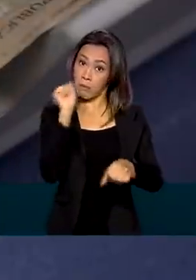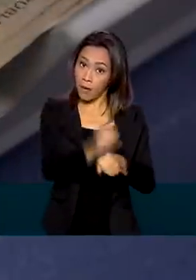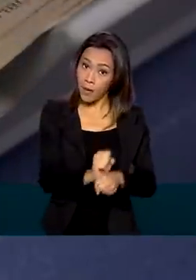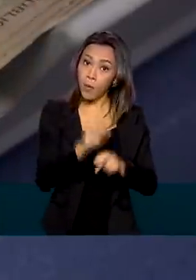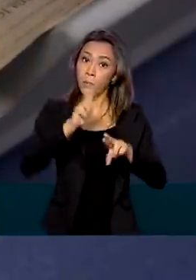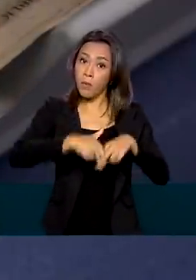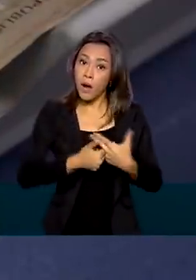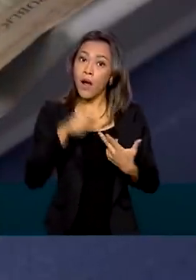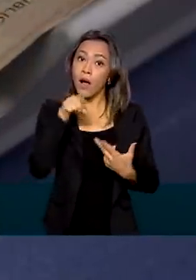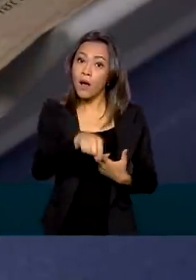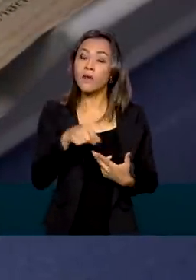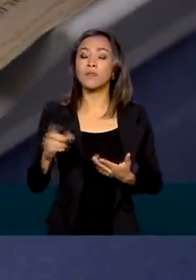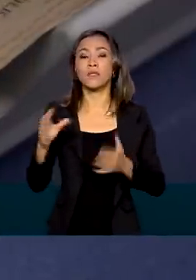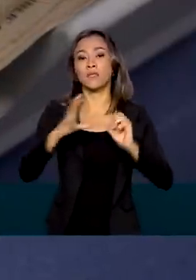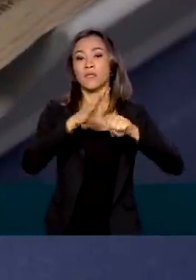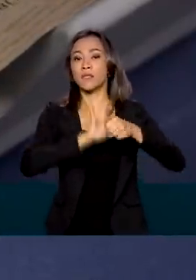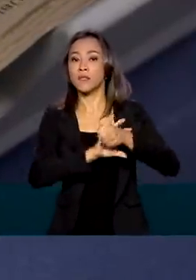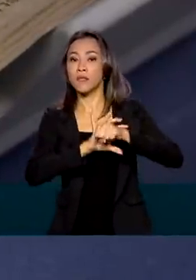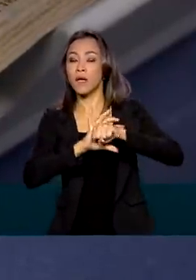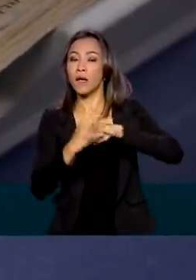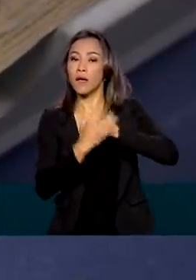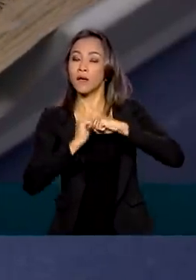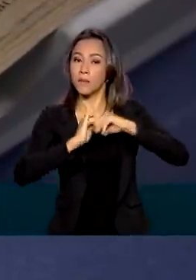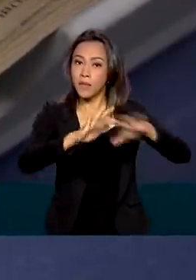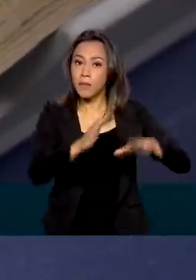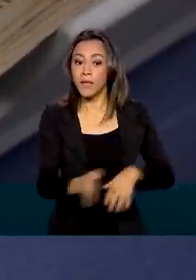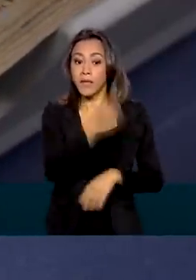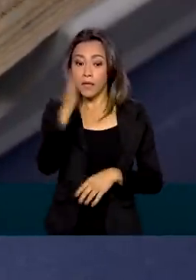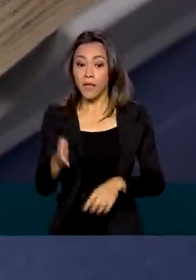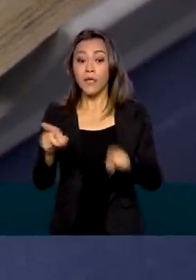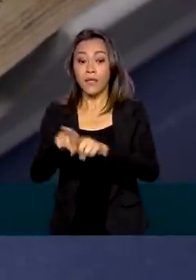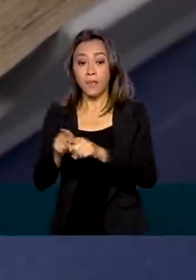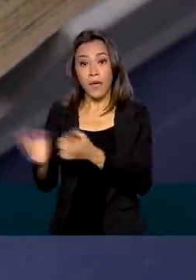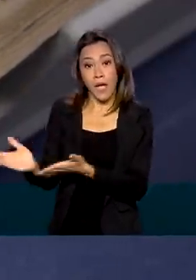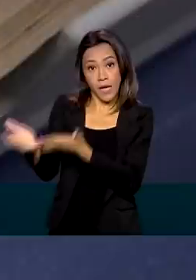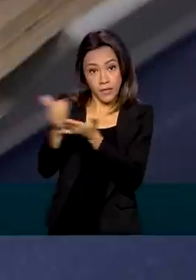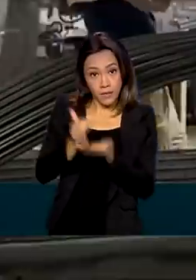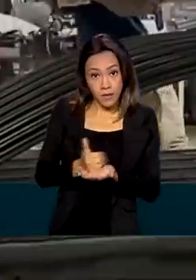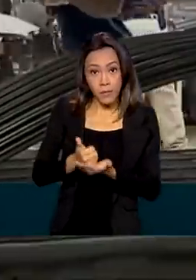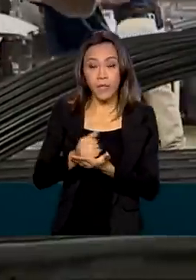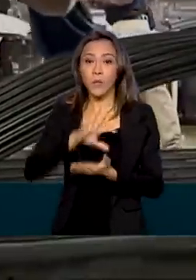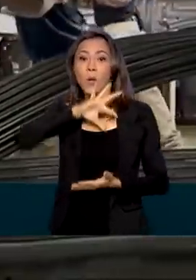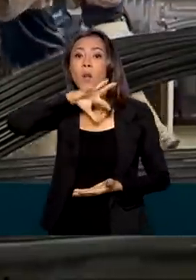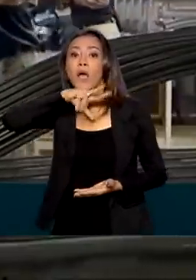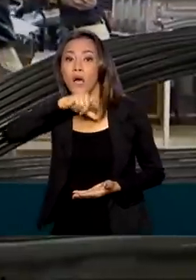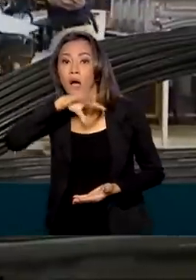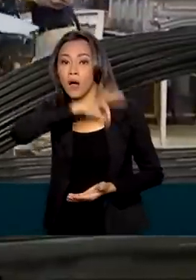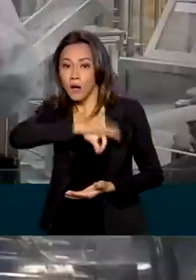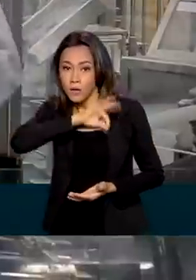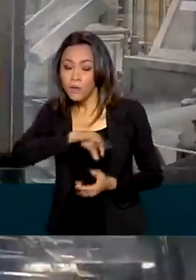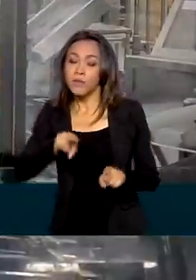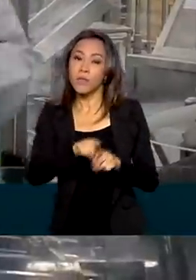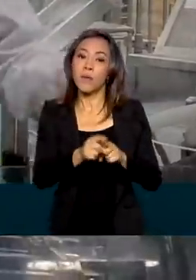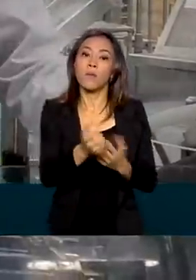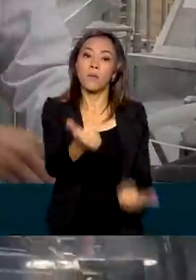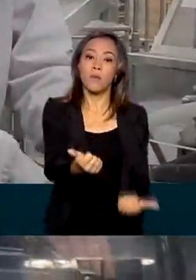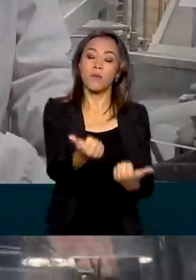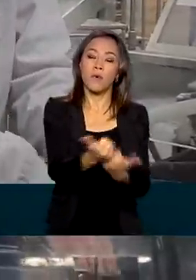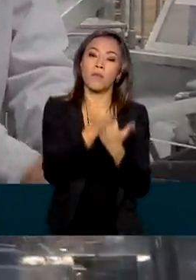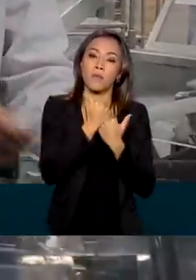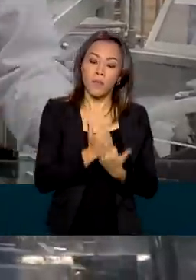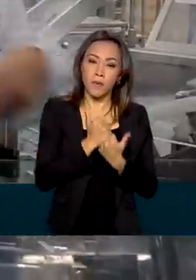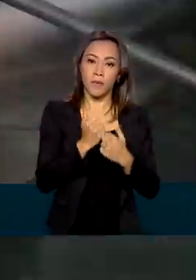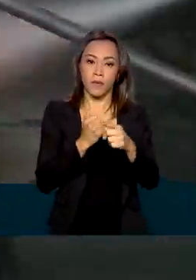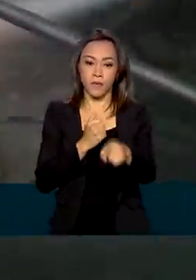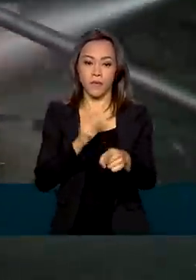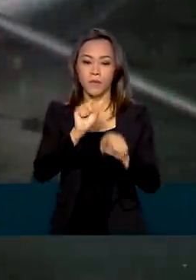E a alta arrecadação obtida com o imposto de renda de pessoas jurídicas e com a contribuição social sobre o